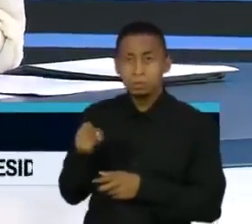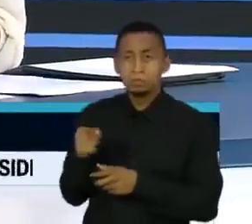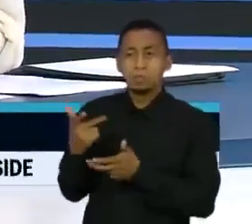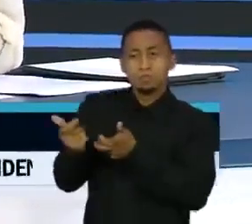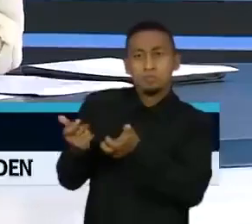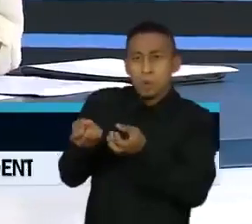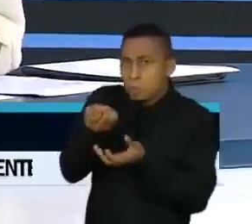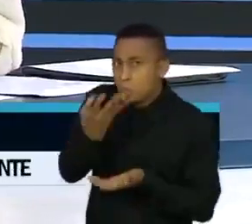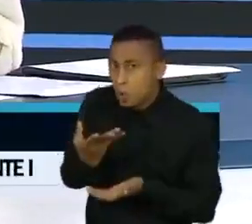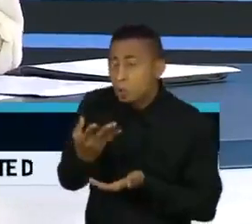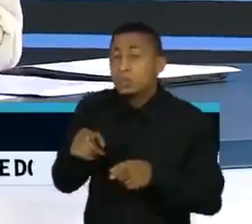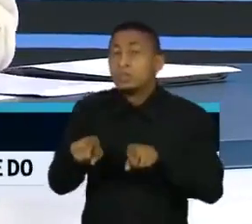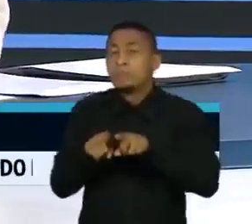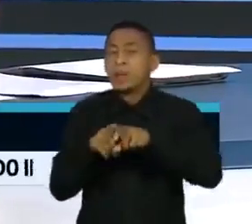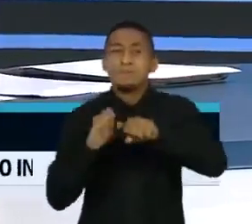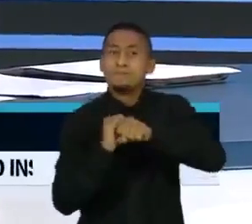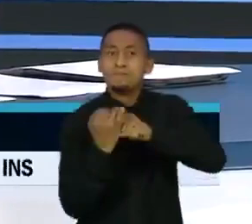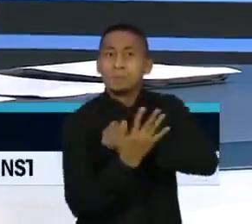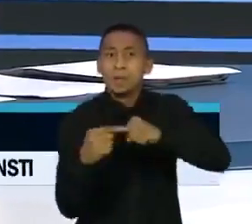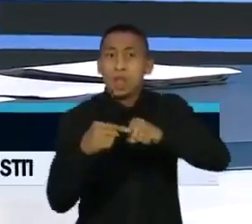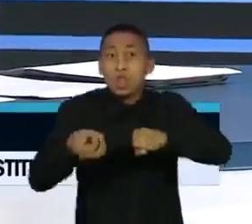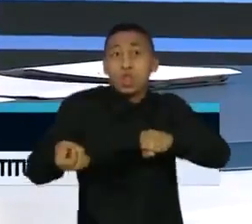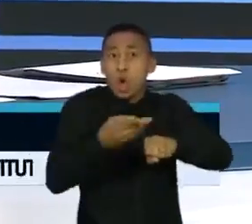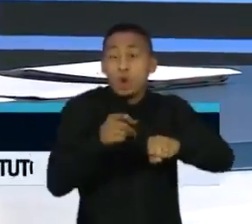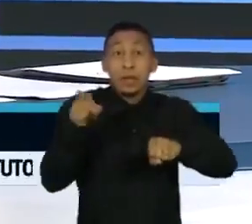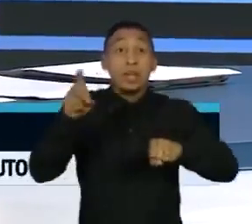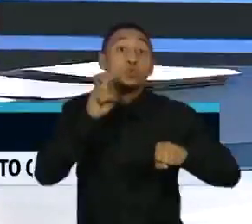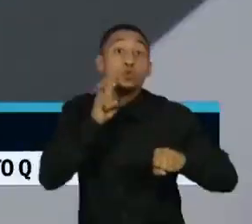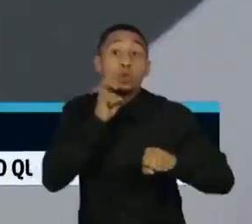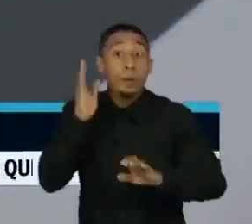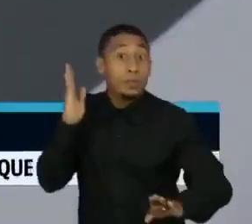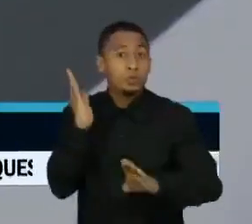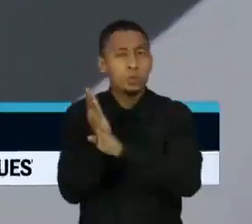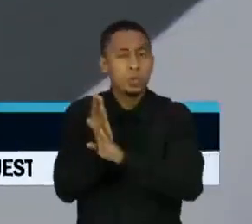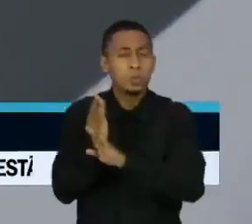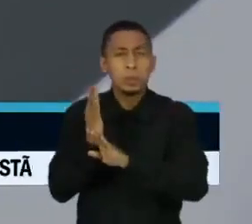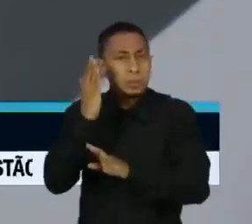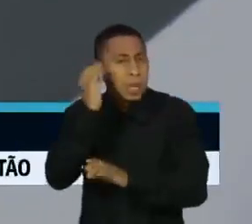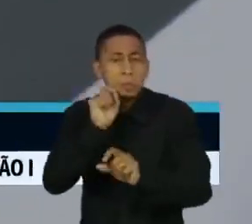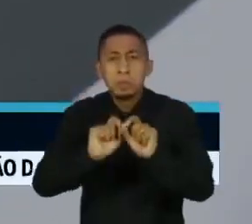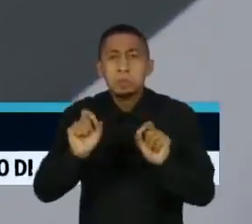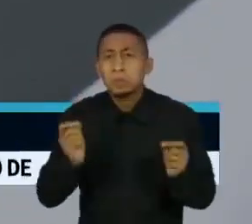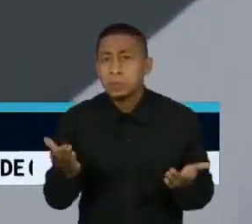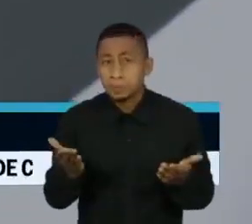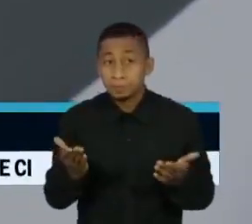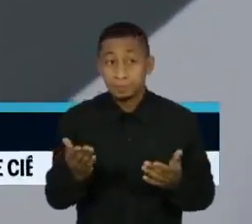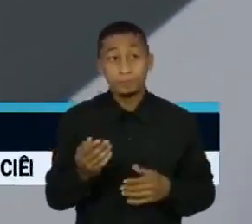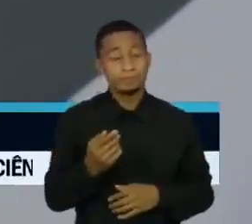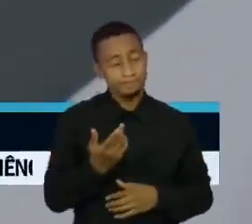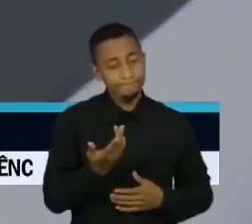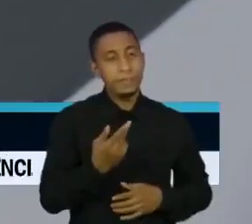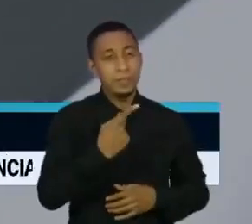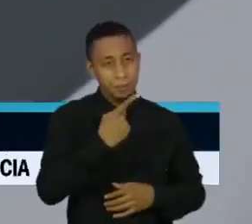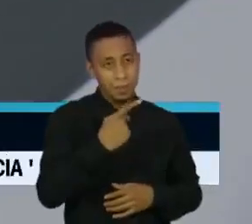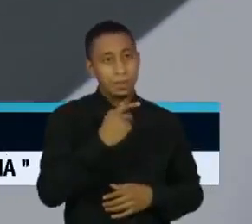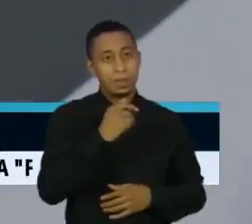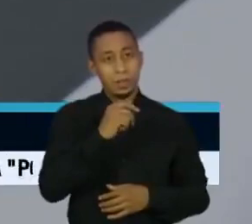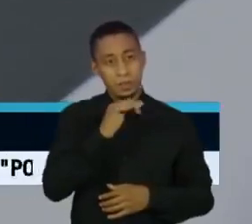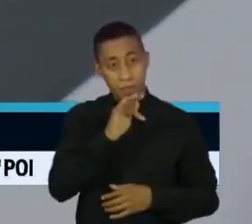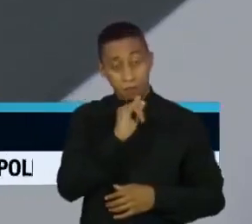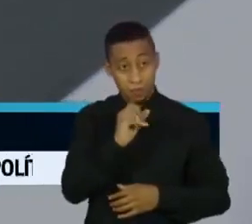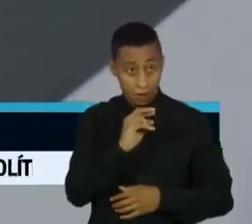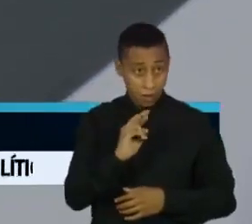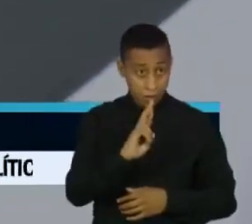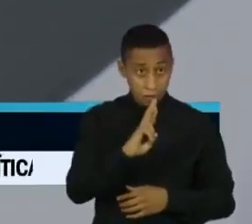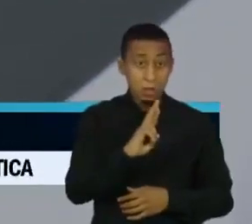concreto dessa nova variante que surgiu em Sorocaba, no interior de São Paulo. Karen, os resultados da Pfizer são muito bons e